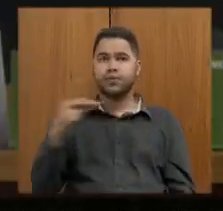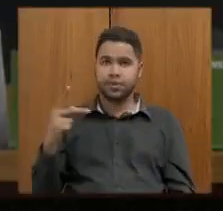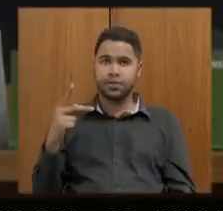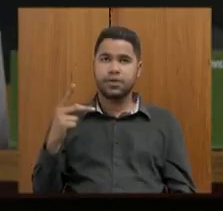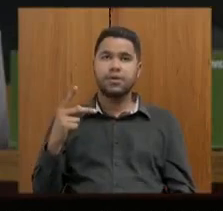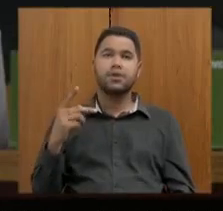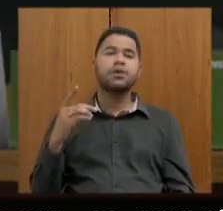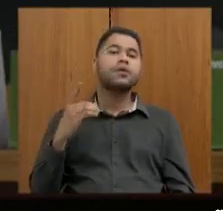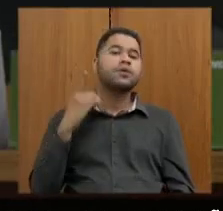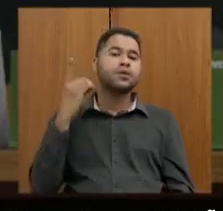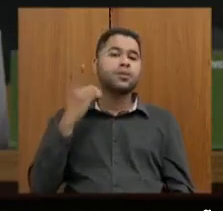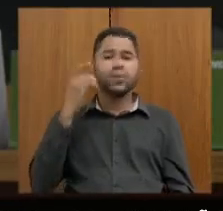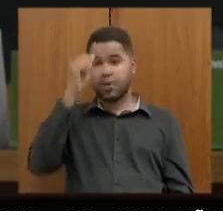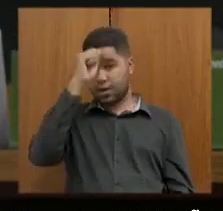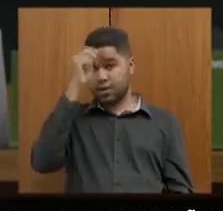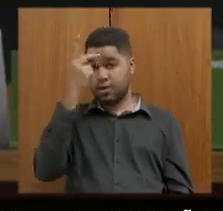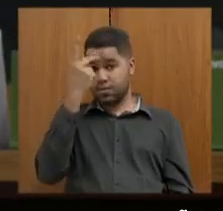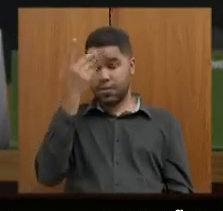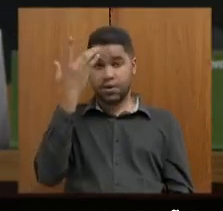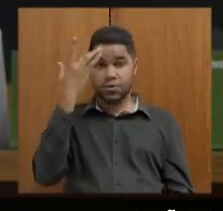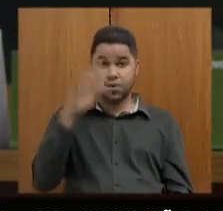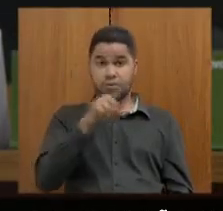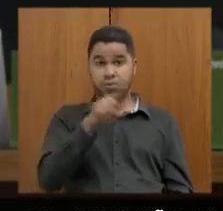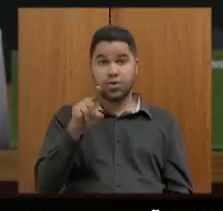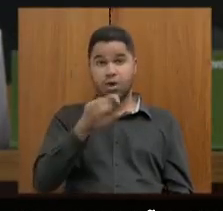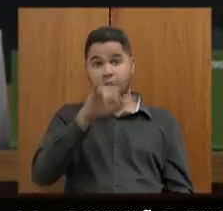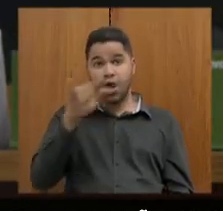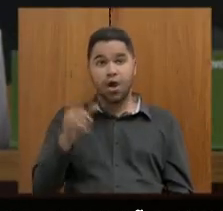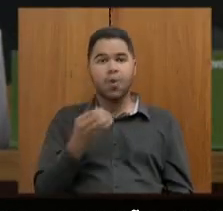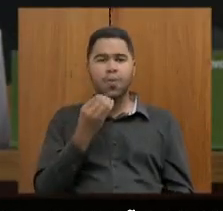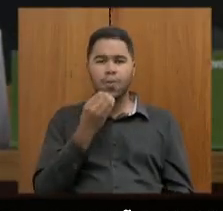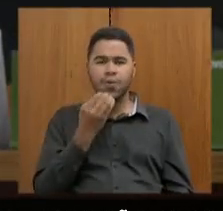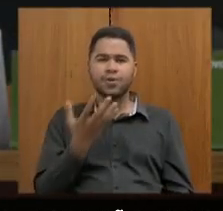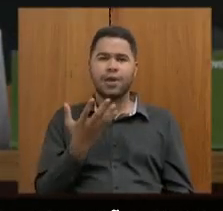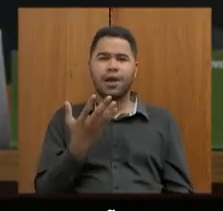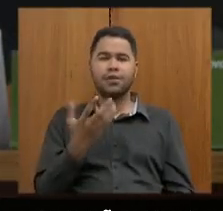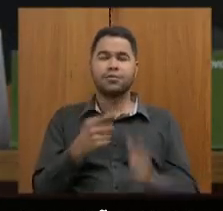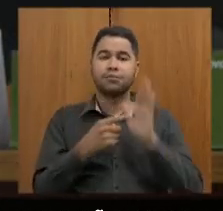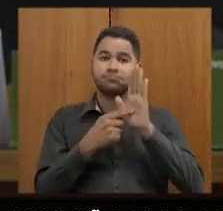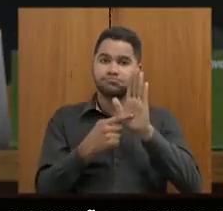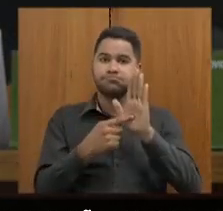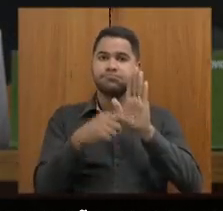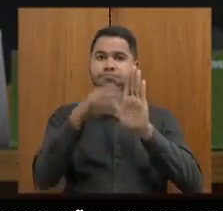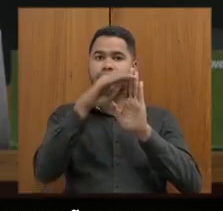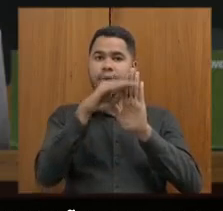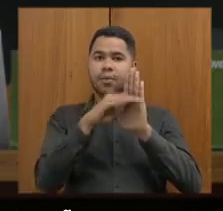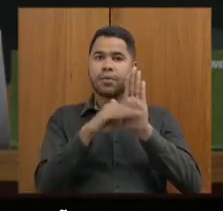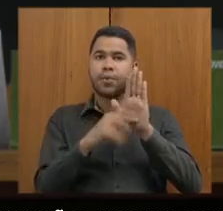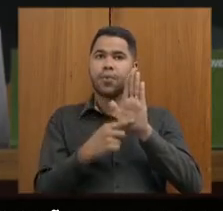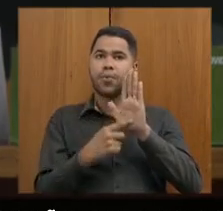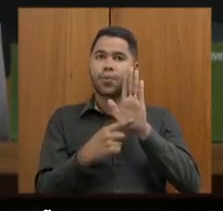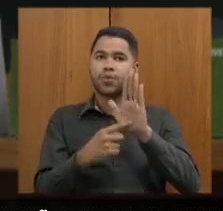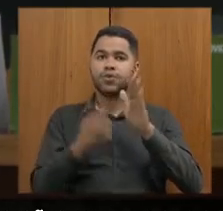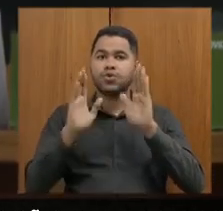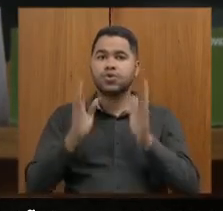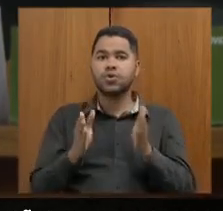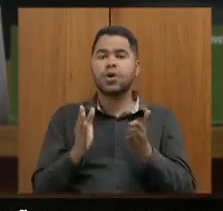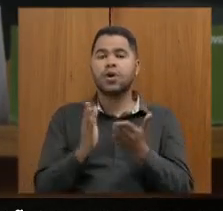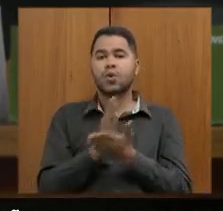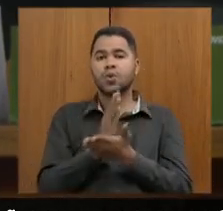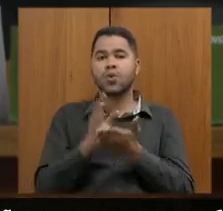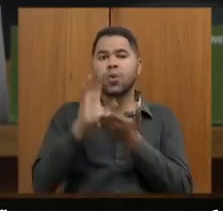deputada Ana Paula Siqueira eu não sei se a senhora teve a oportunidade de assistir ao início da apresentação quando eu mostrava já alguns